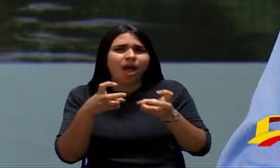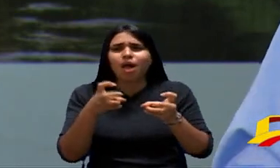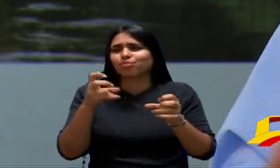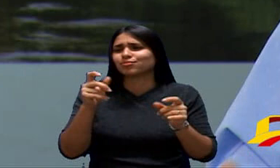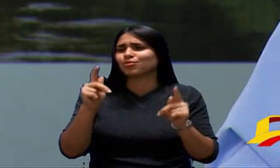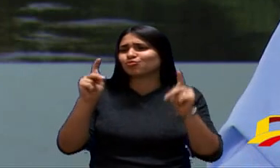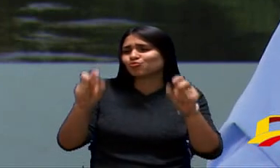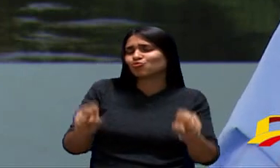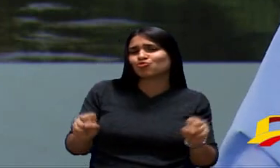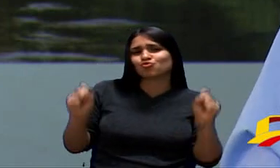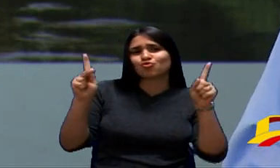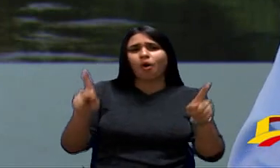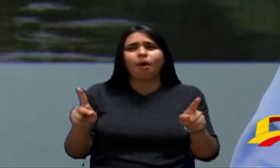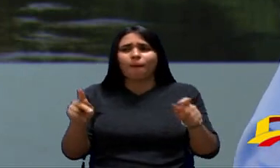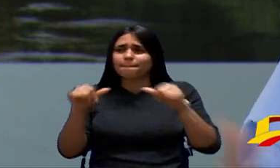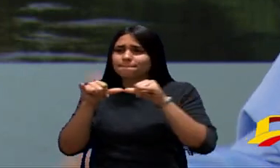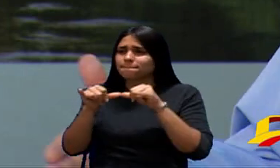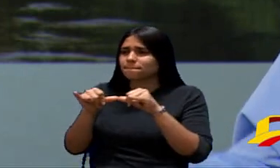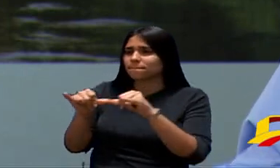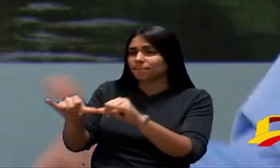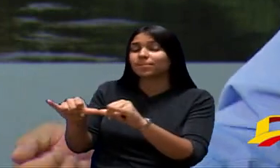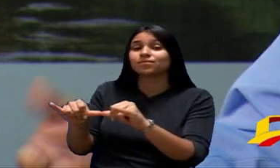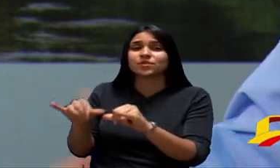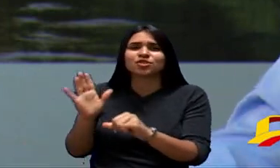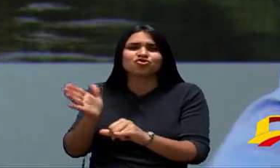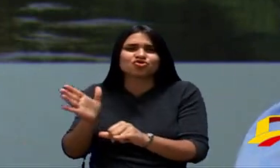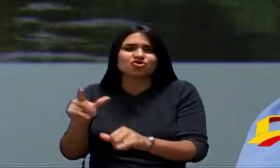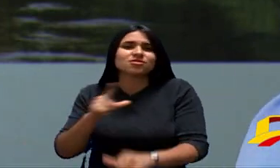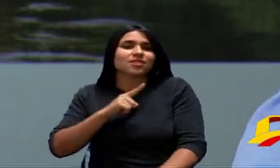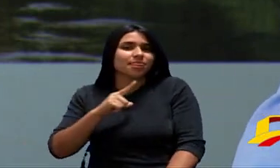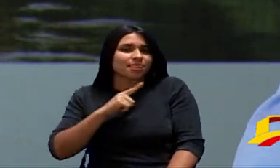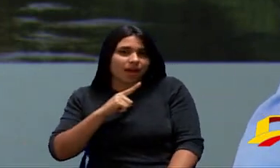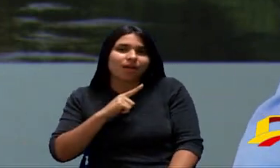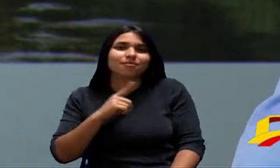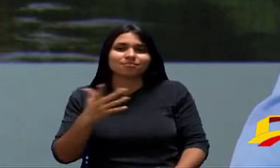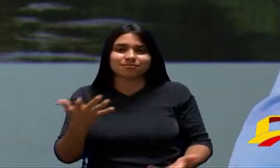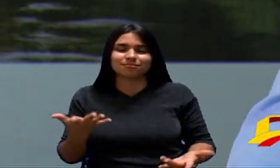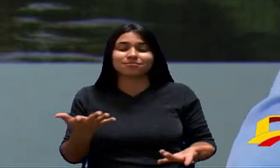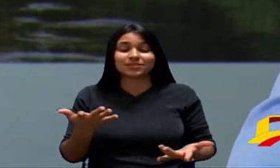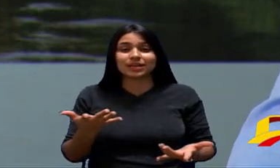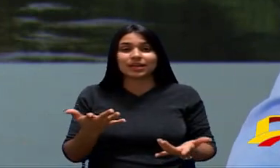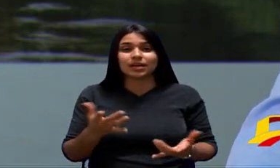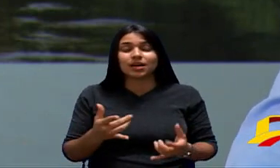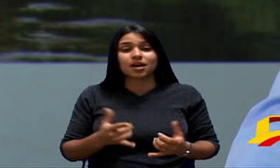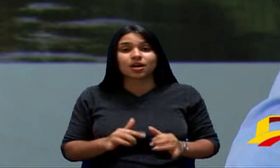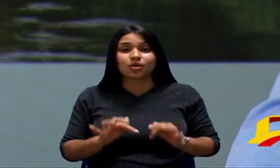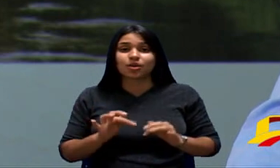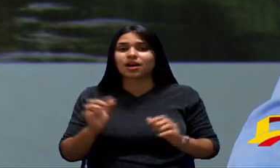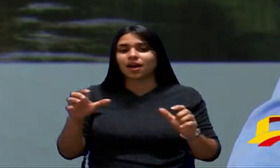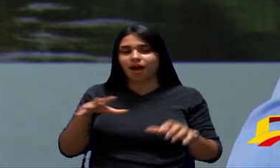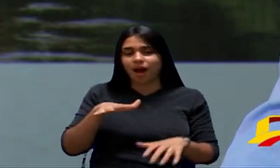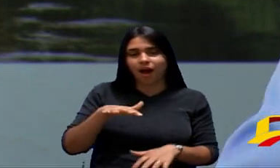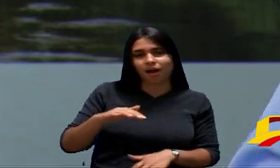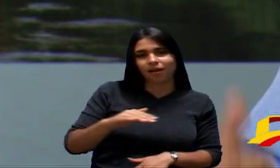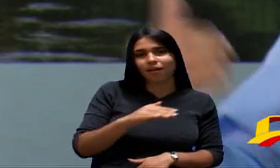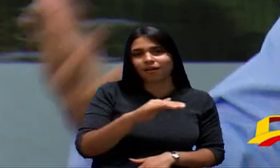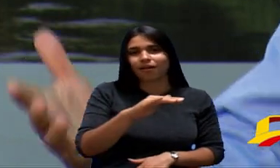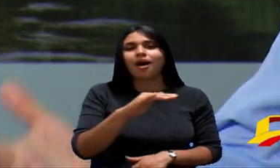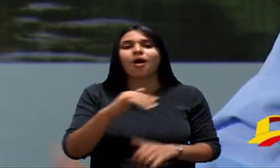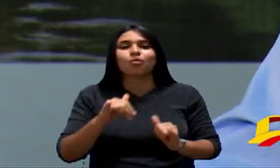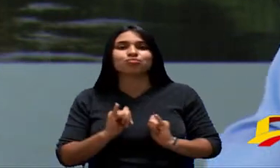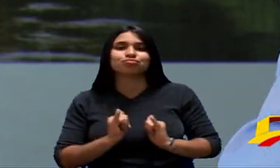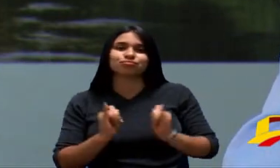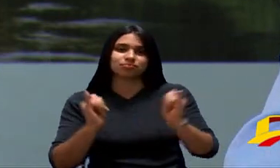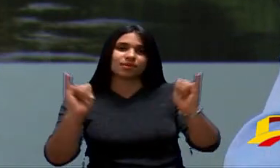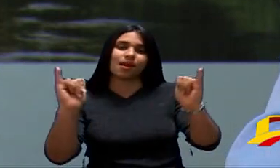Center Um Mercado Ele Já Conta Com O Sistema Para Fazer Esse Suporte E Atender Esses Carros Elétricos Então Imagina Aqui Alguns